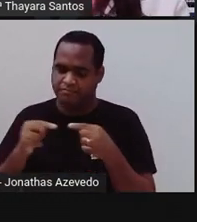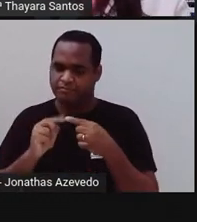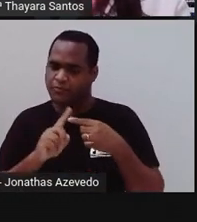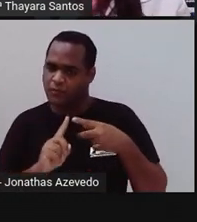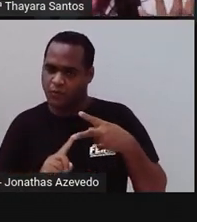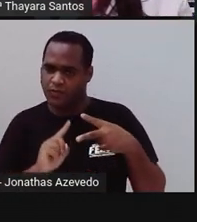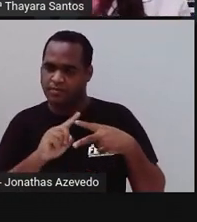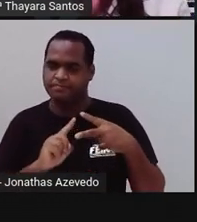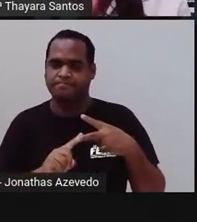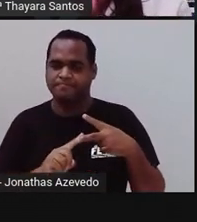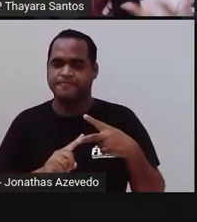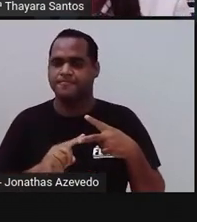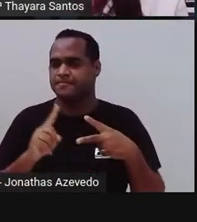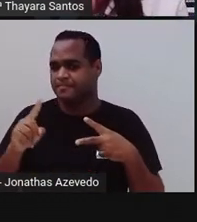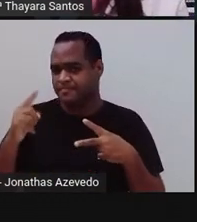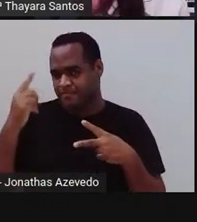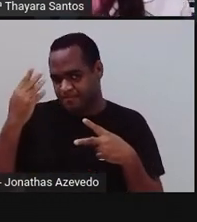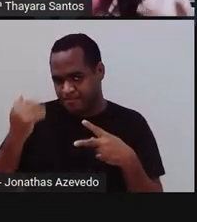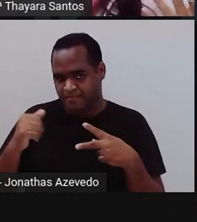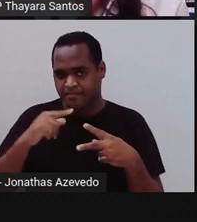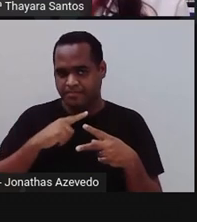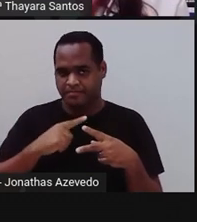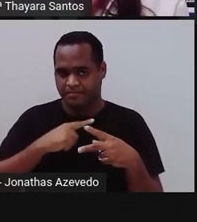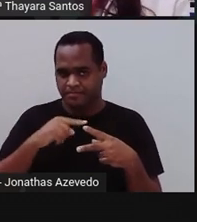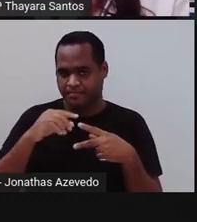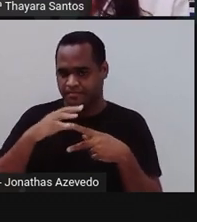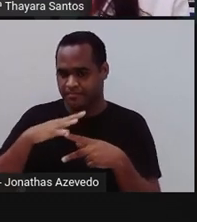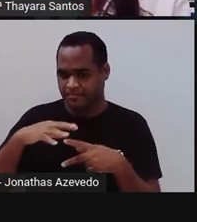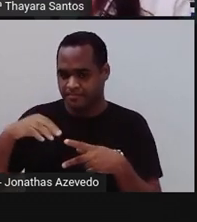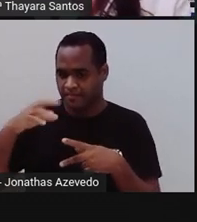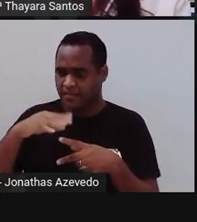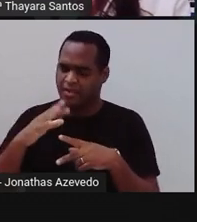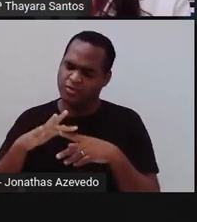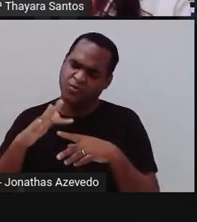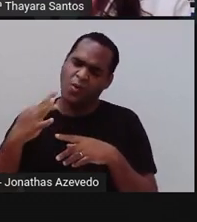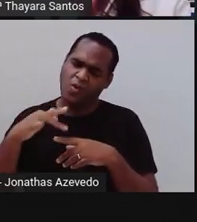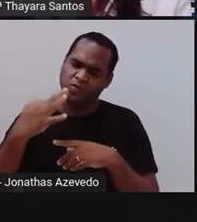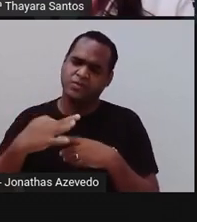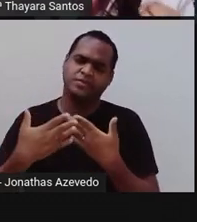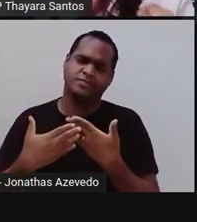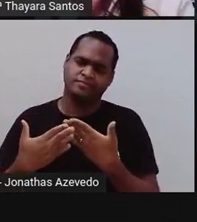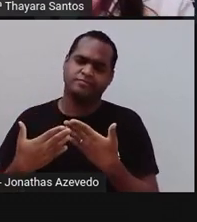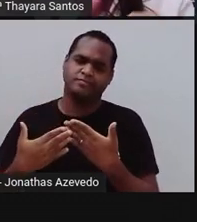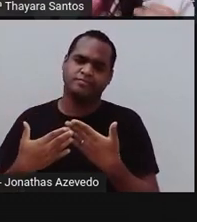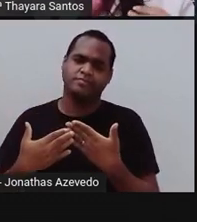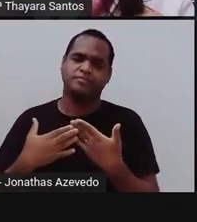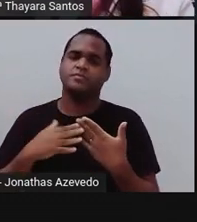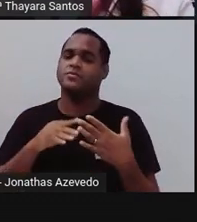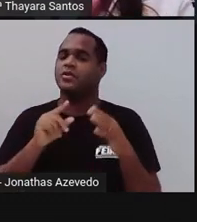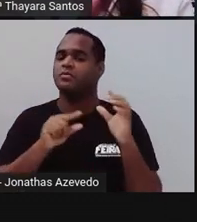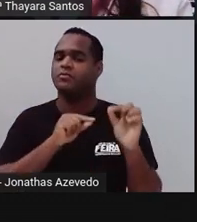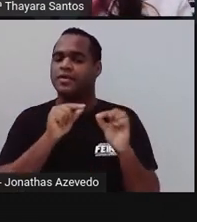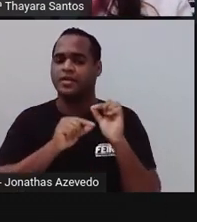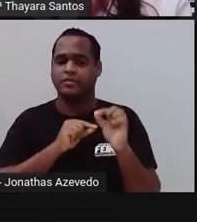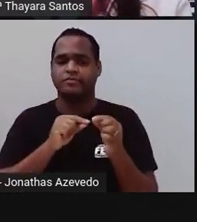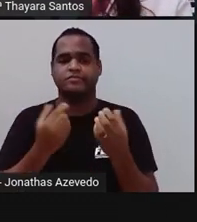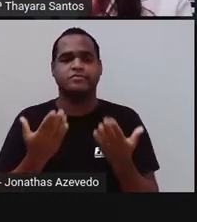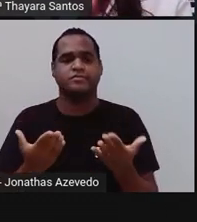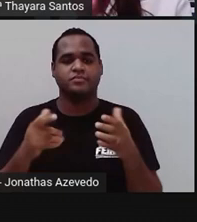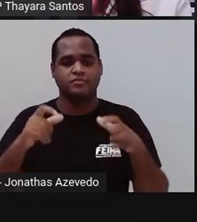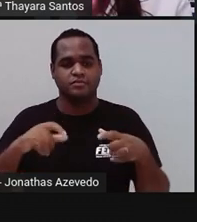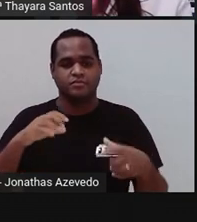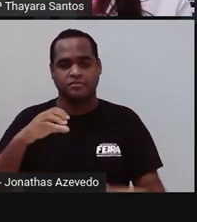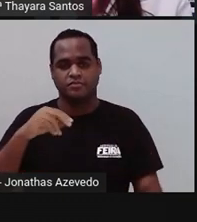E, claro, se a gente encostar, também vai queimar, não vai levar à morte, mas pode queimar sim. E onde é que ficam esses quinidócitos?